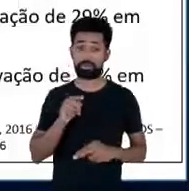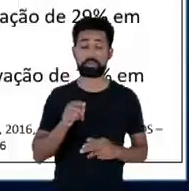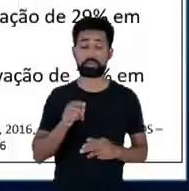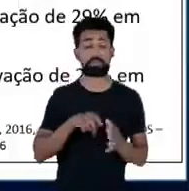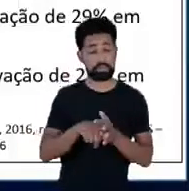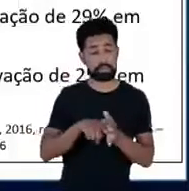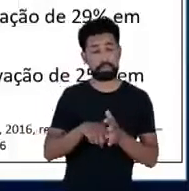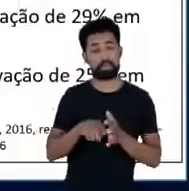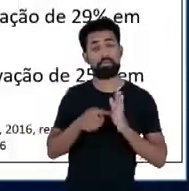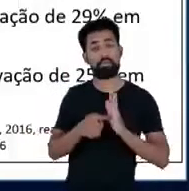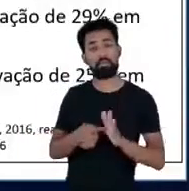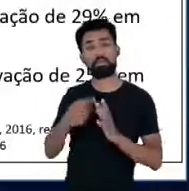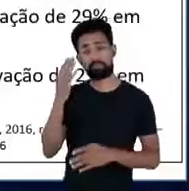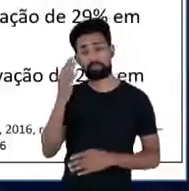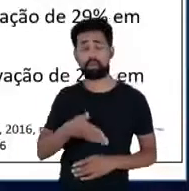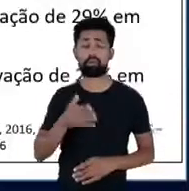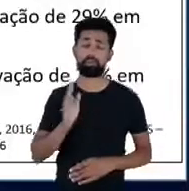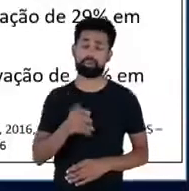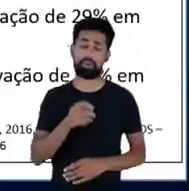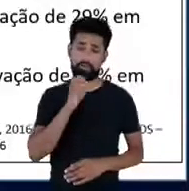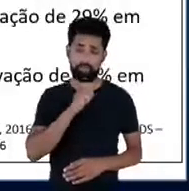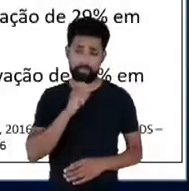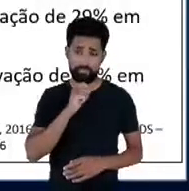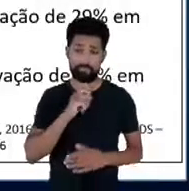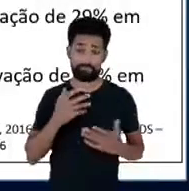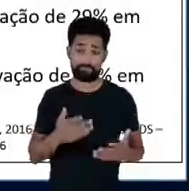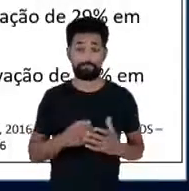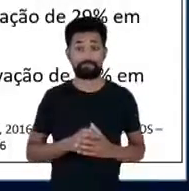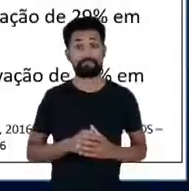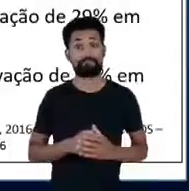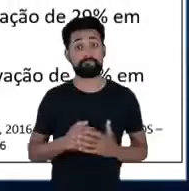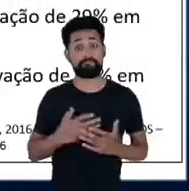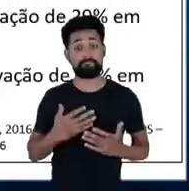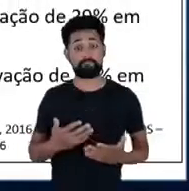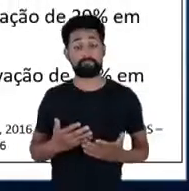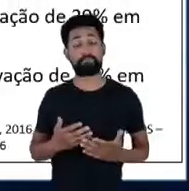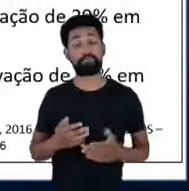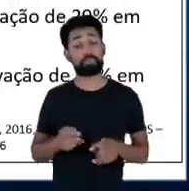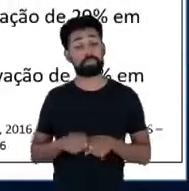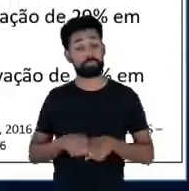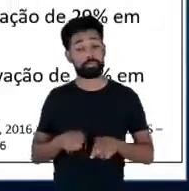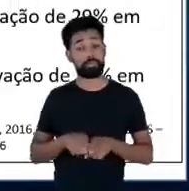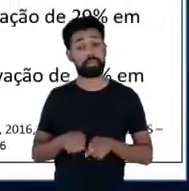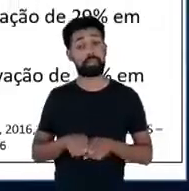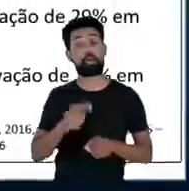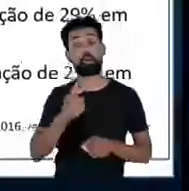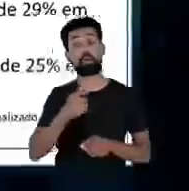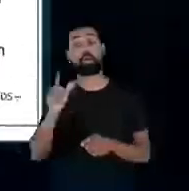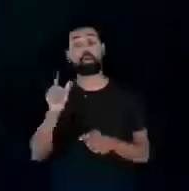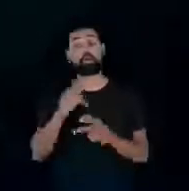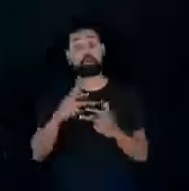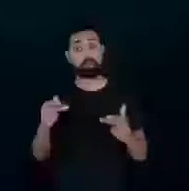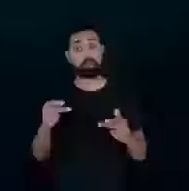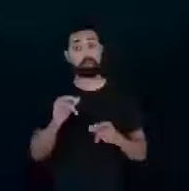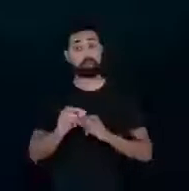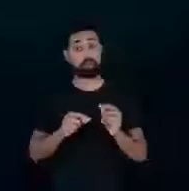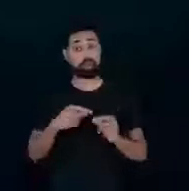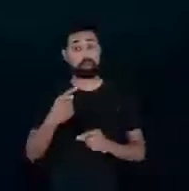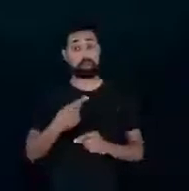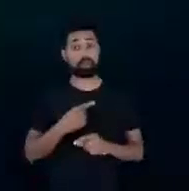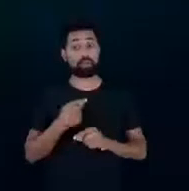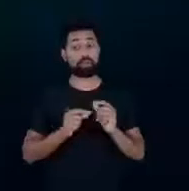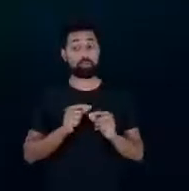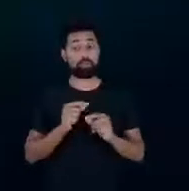são da WEG então e aqui a outra questão que a nossa intensidade